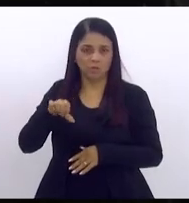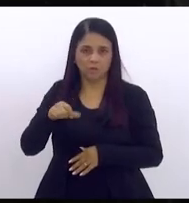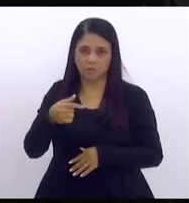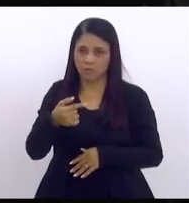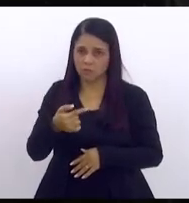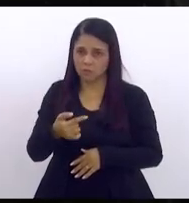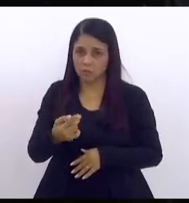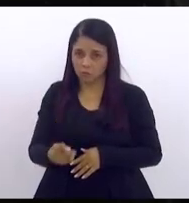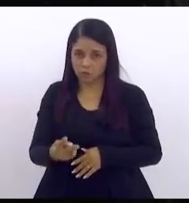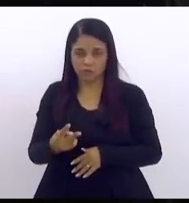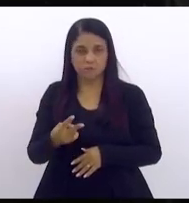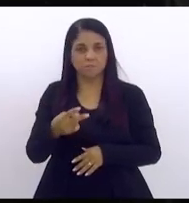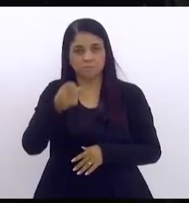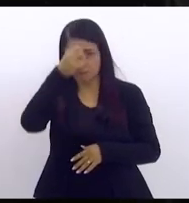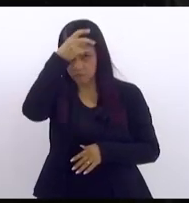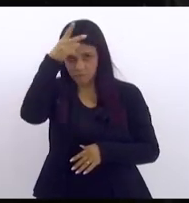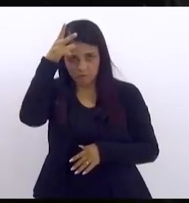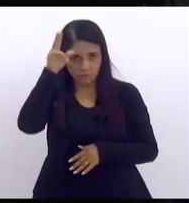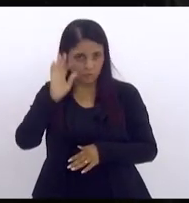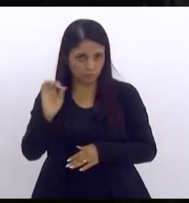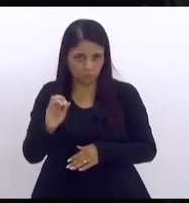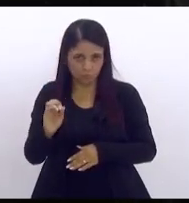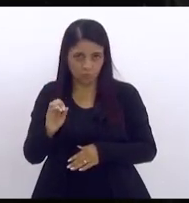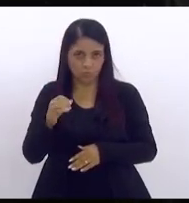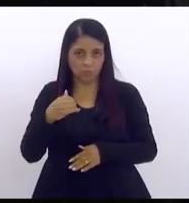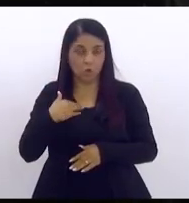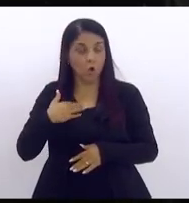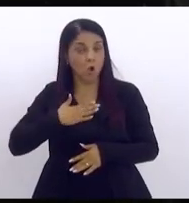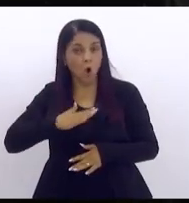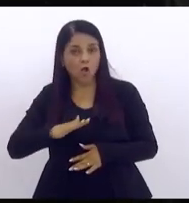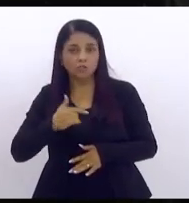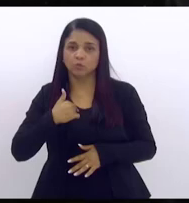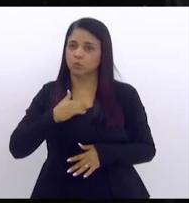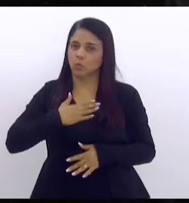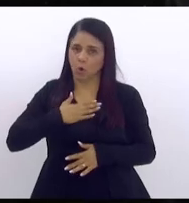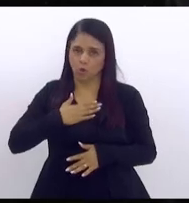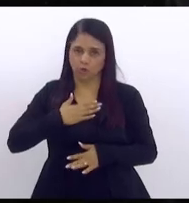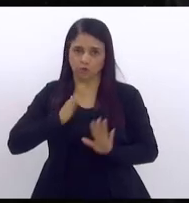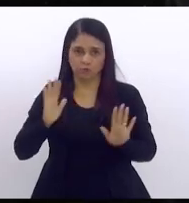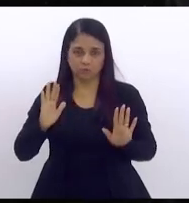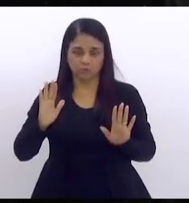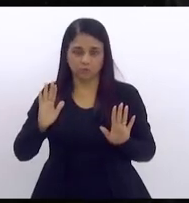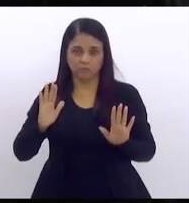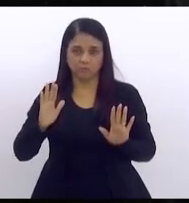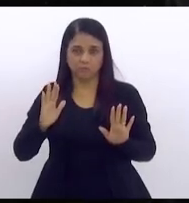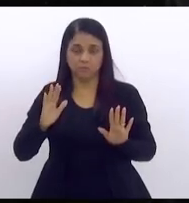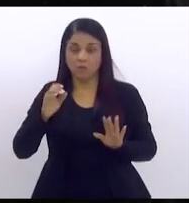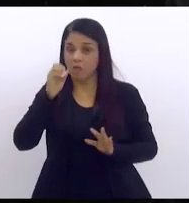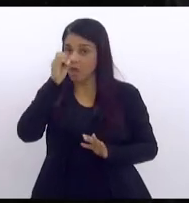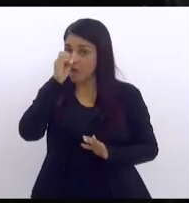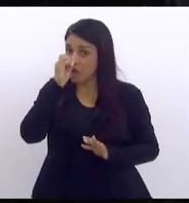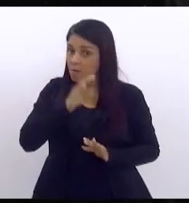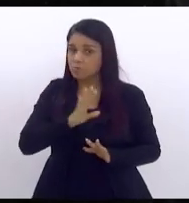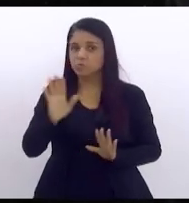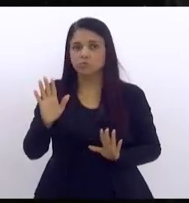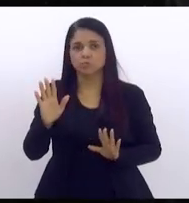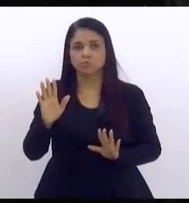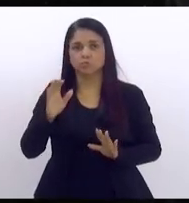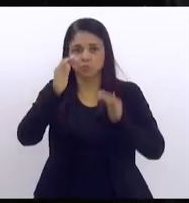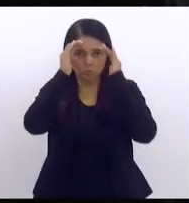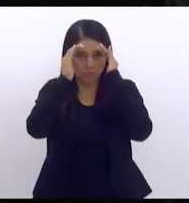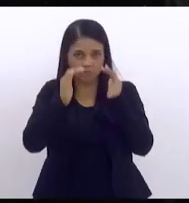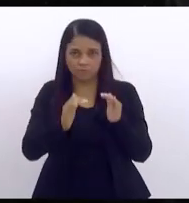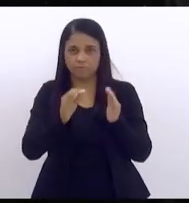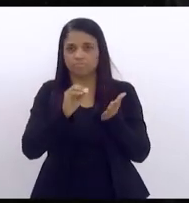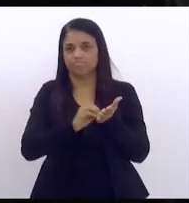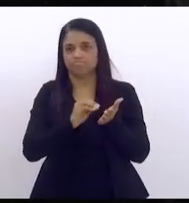prefeitos goste eu ou não a não ser que seja um absurdo de desrespeito